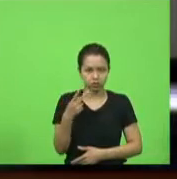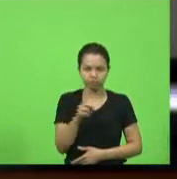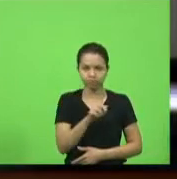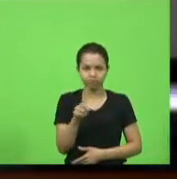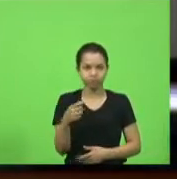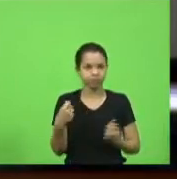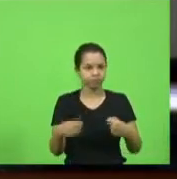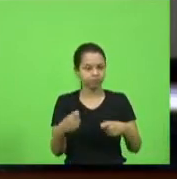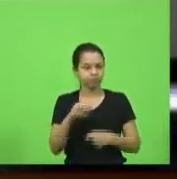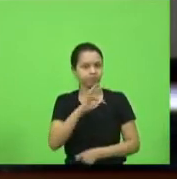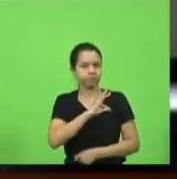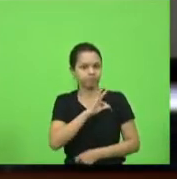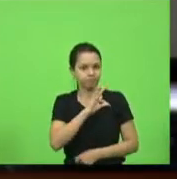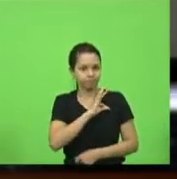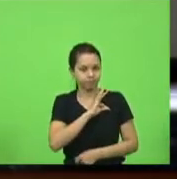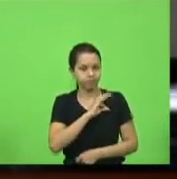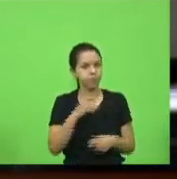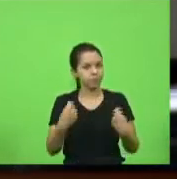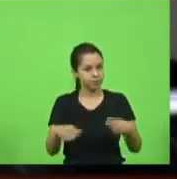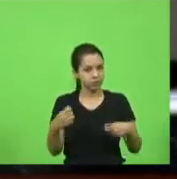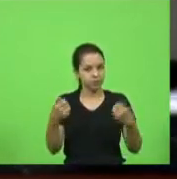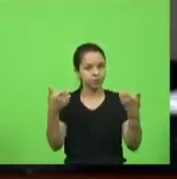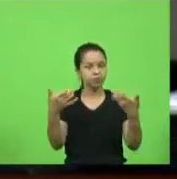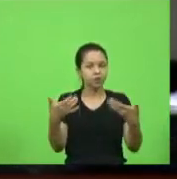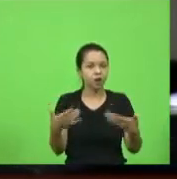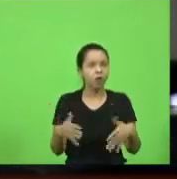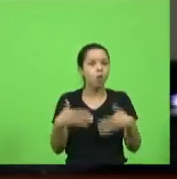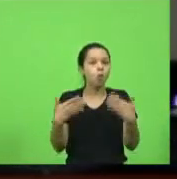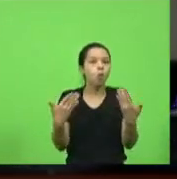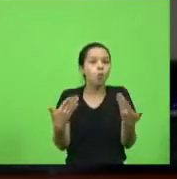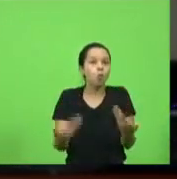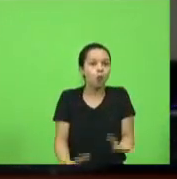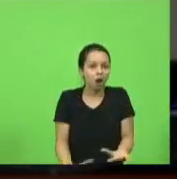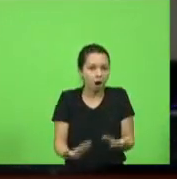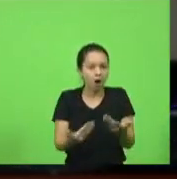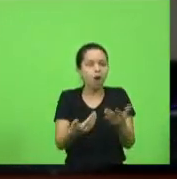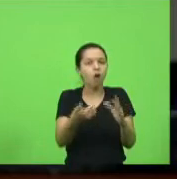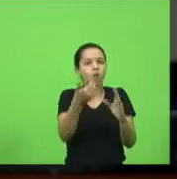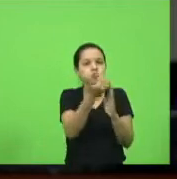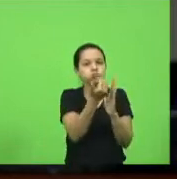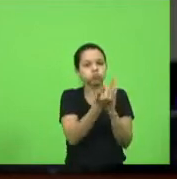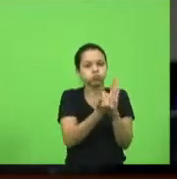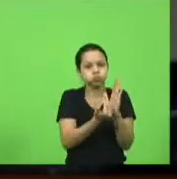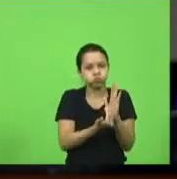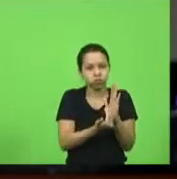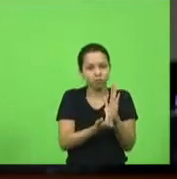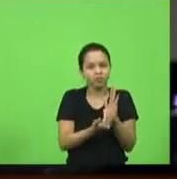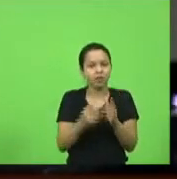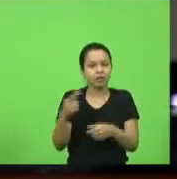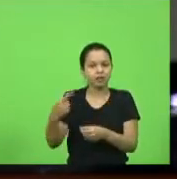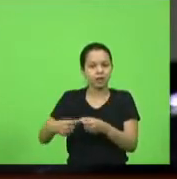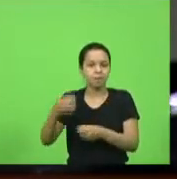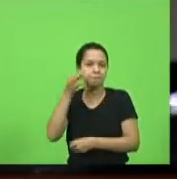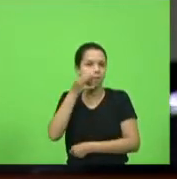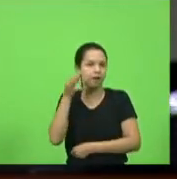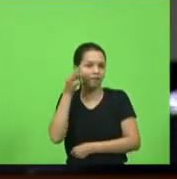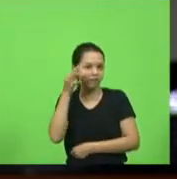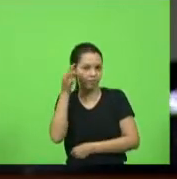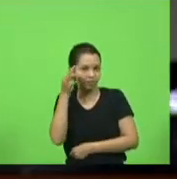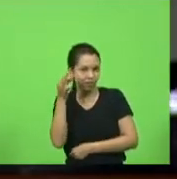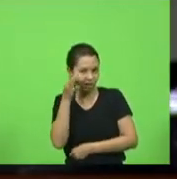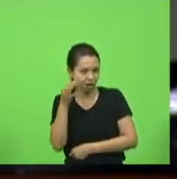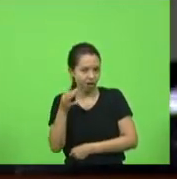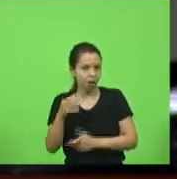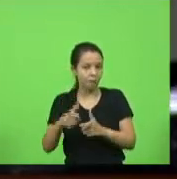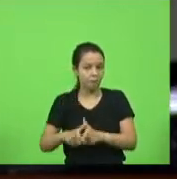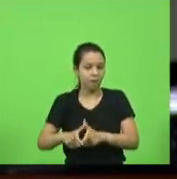mas tem que dizer qual o critério. Mafra, como a Exª falou, é o maior município em extensão de Santa Catarina.